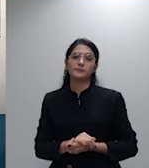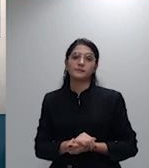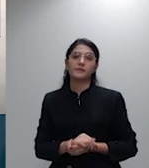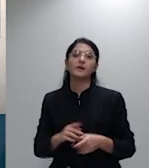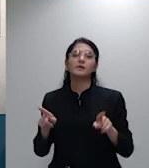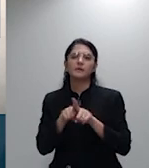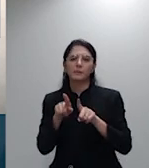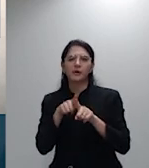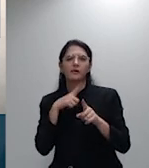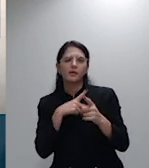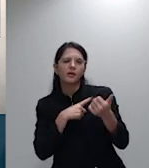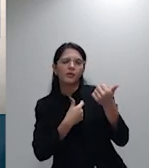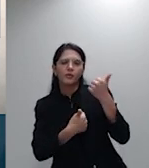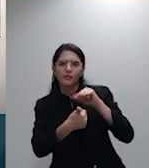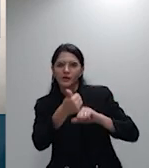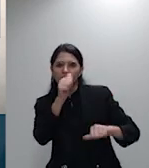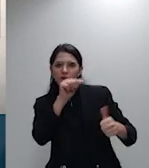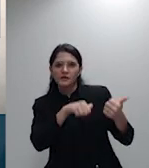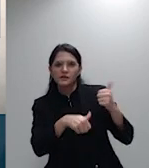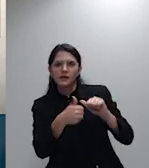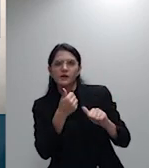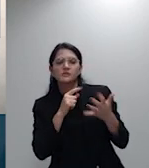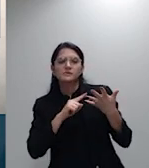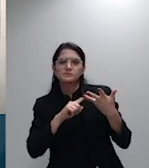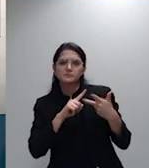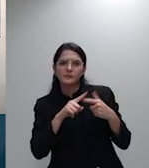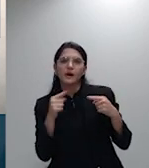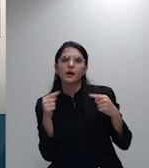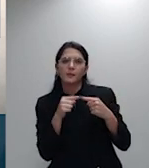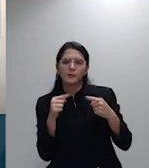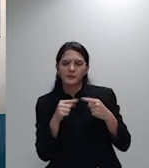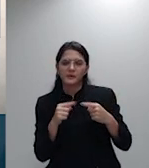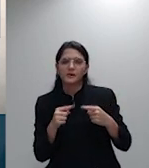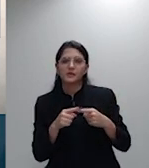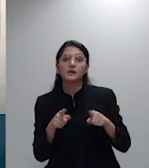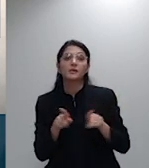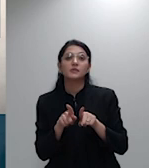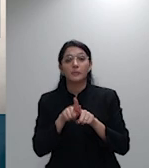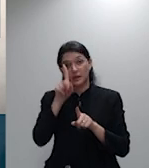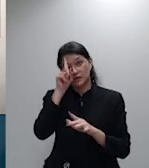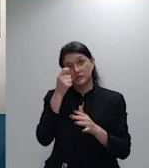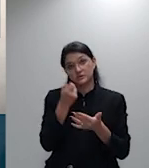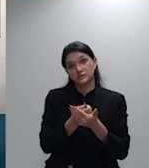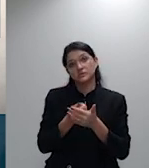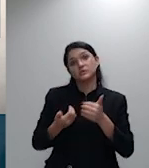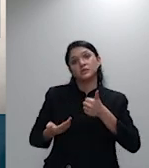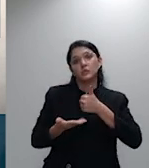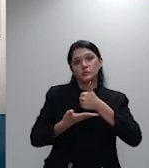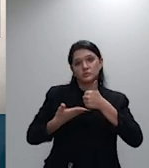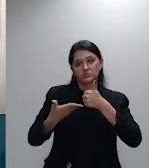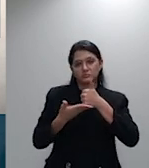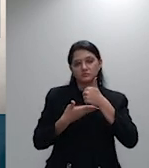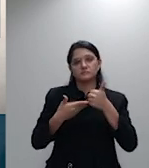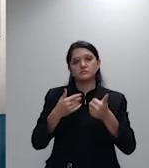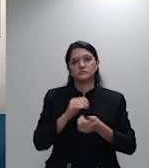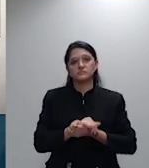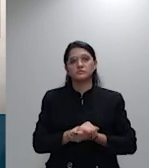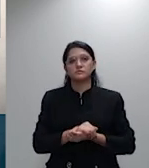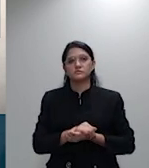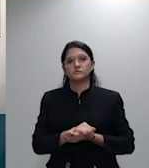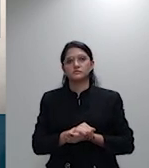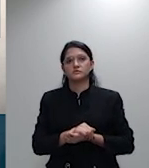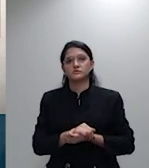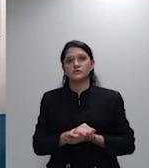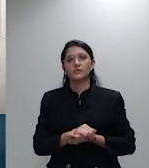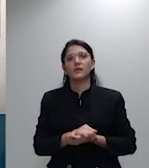que fundamentaram algumas das decisões de revisão dos valores constatando-se que no primeiro